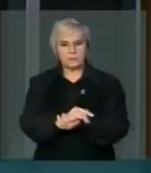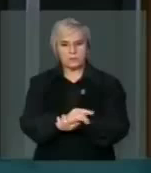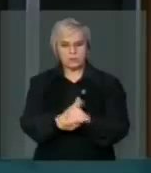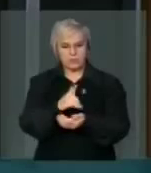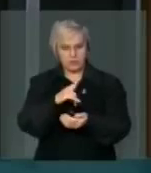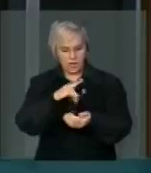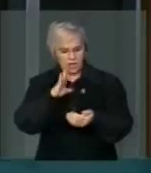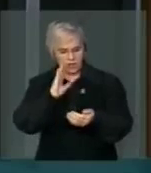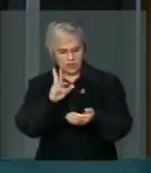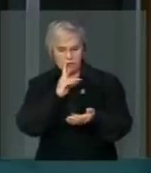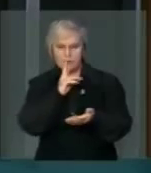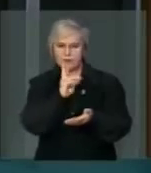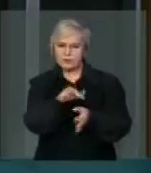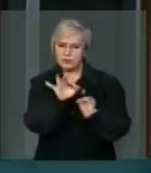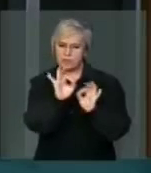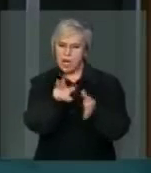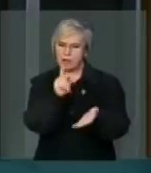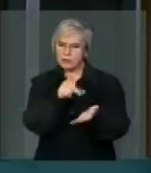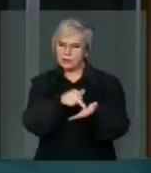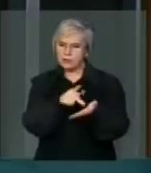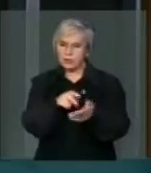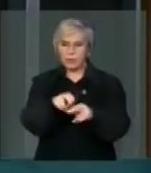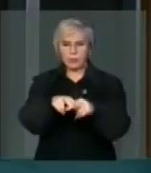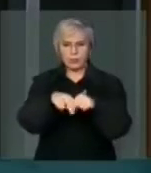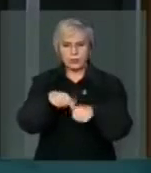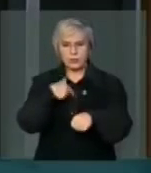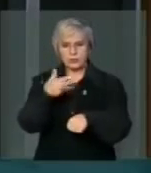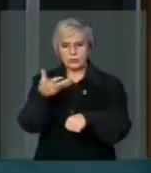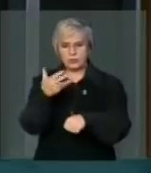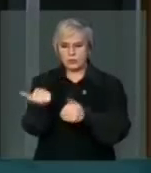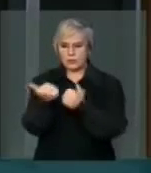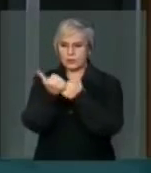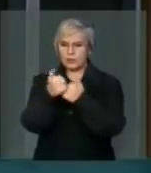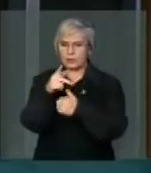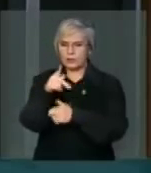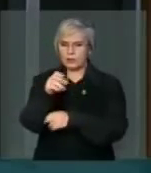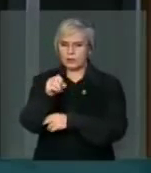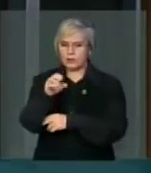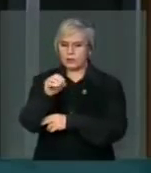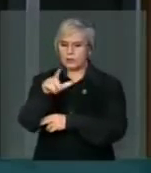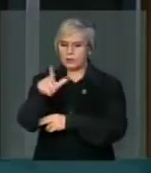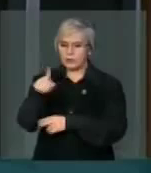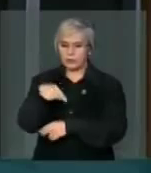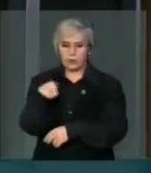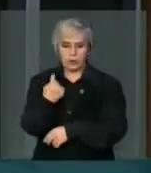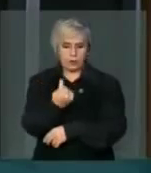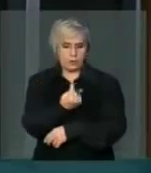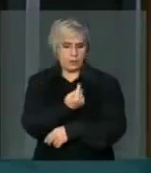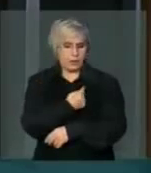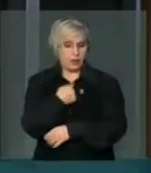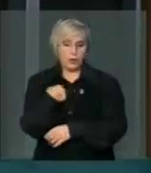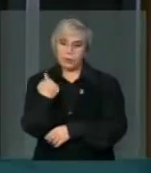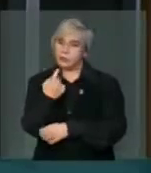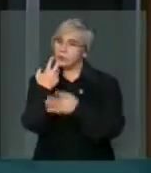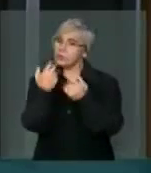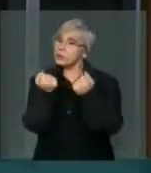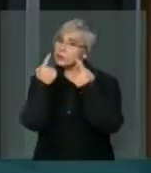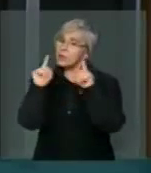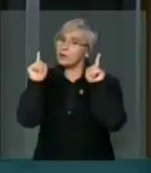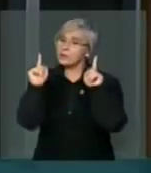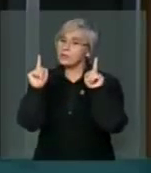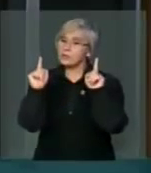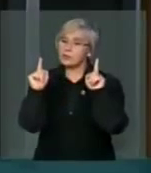legítimo. Por isso, quero aqui, em nome do pessoal, dizer, para nós vai ser inaceitável.